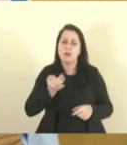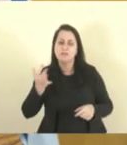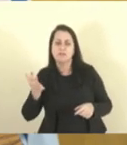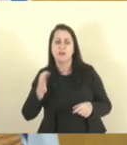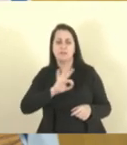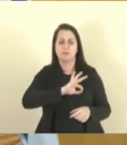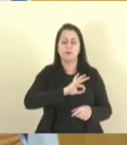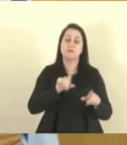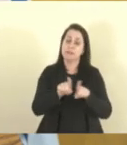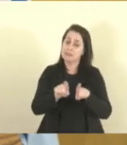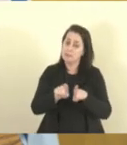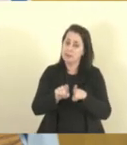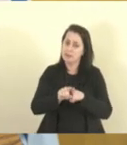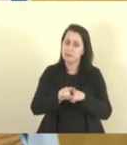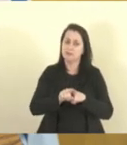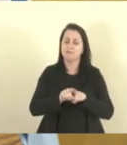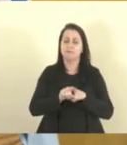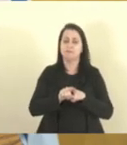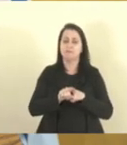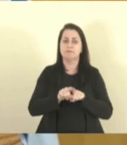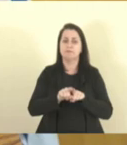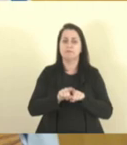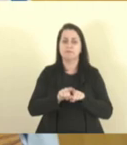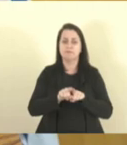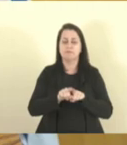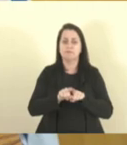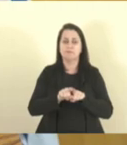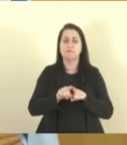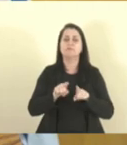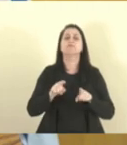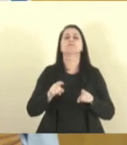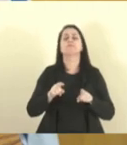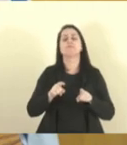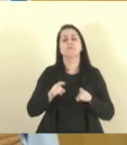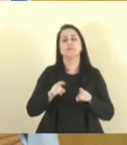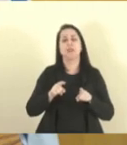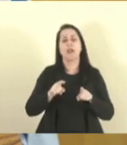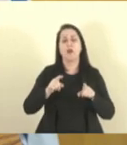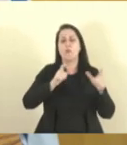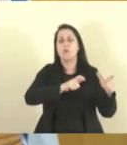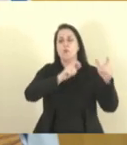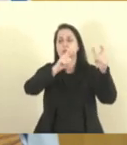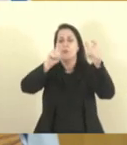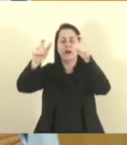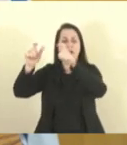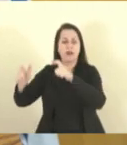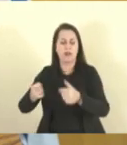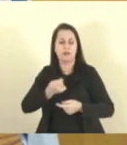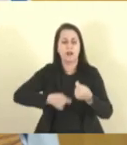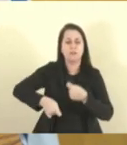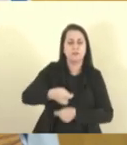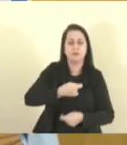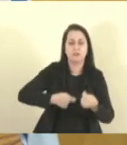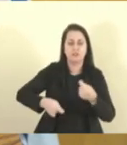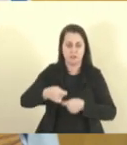quanto também as limitações das unidades operacionais administrativas.